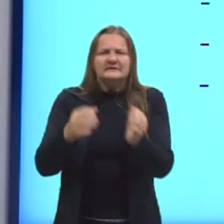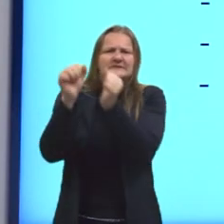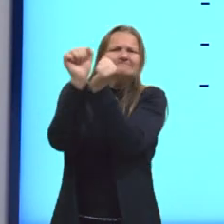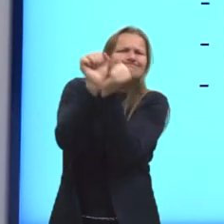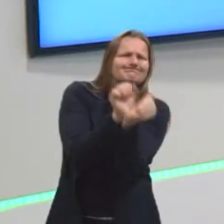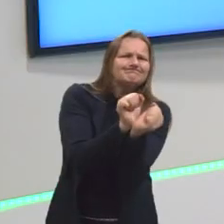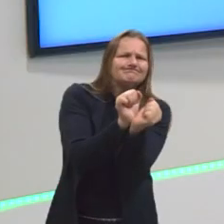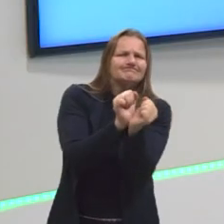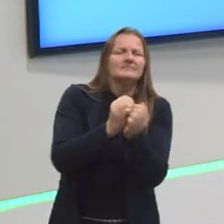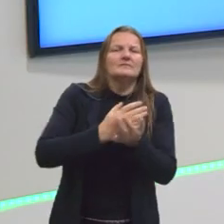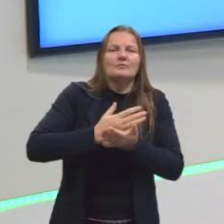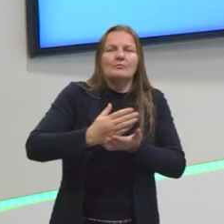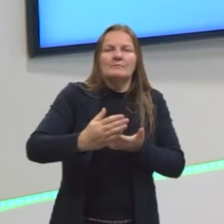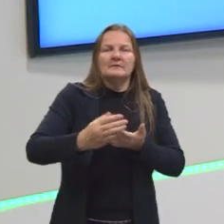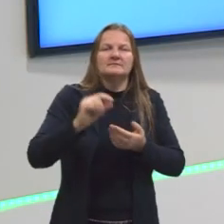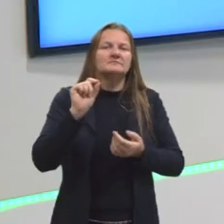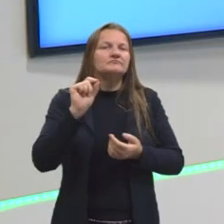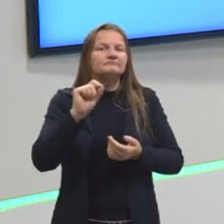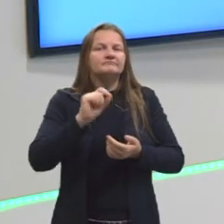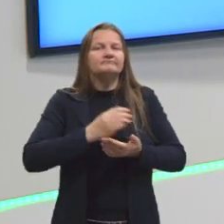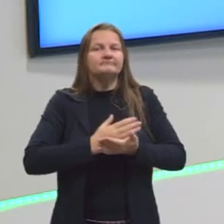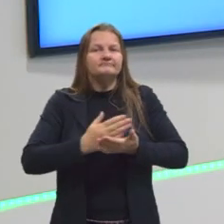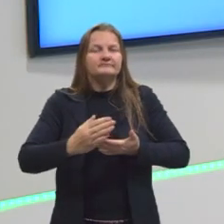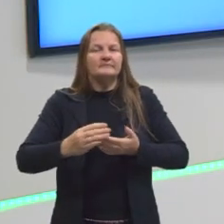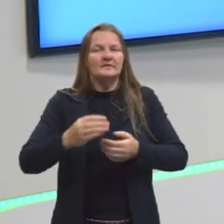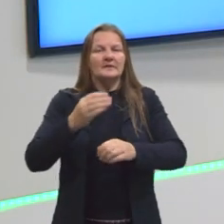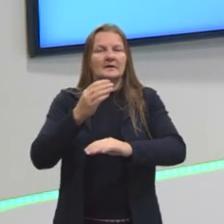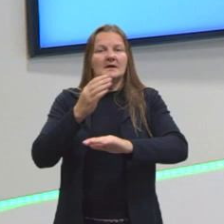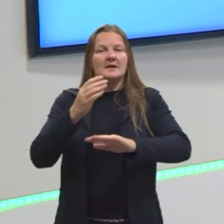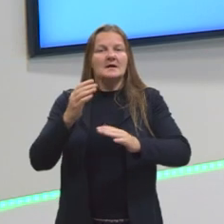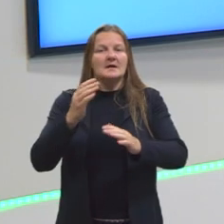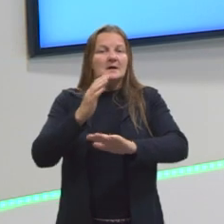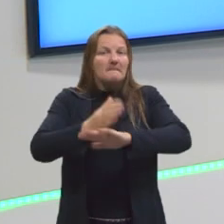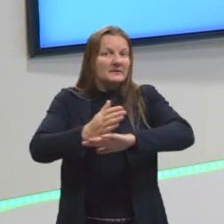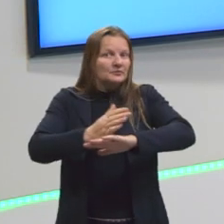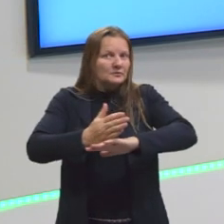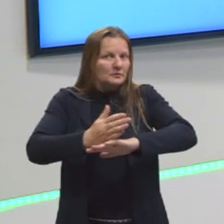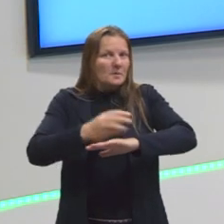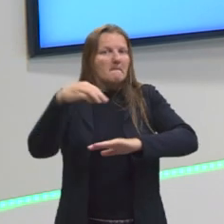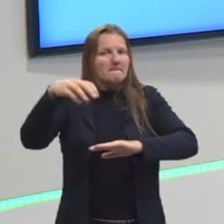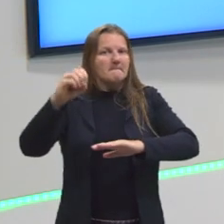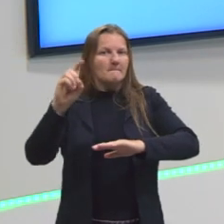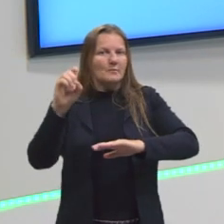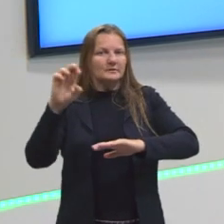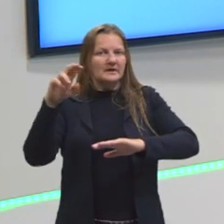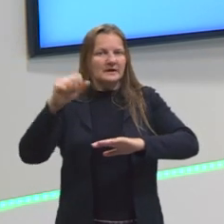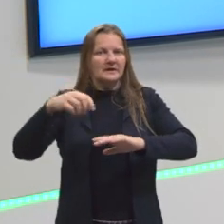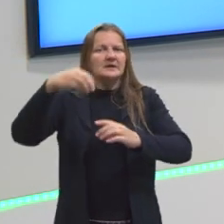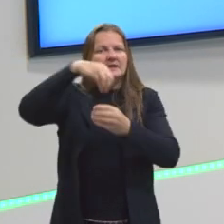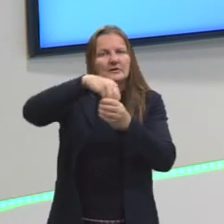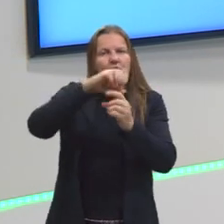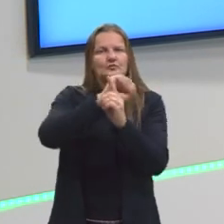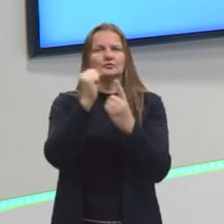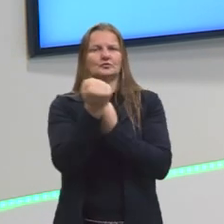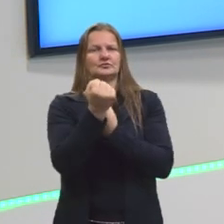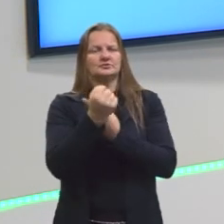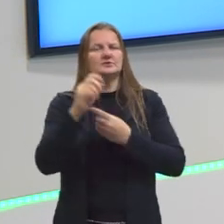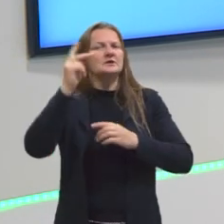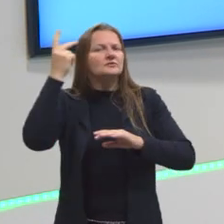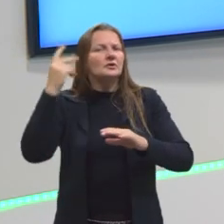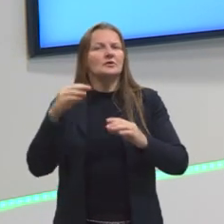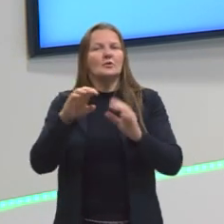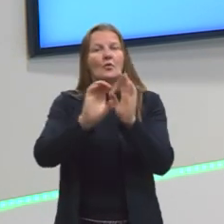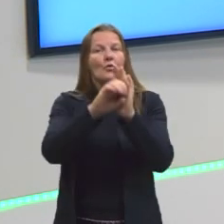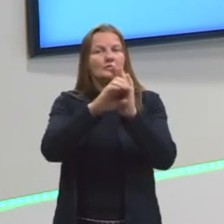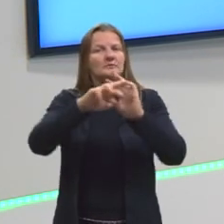começa a ter a partir desse momento, a partir da Idade Moderna. E a gente vai falar na sociologia, na história, de dois conceitos